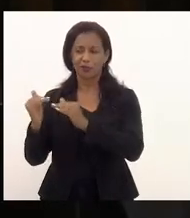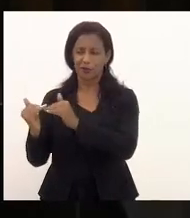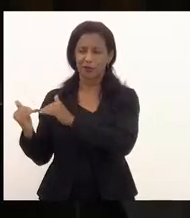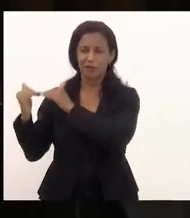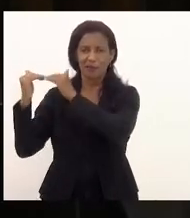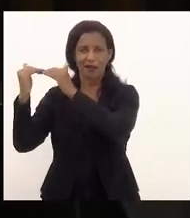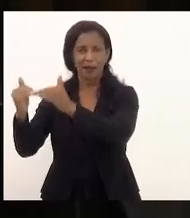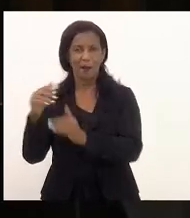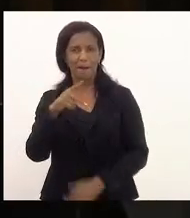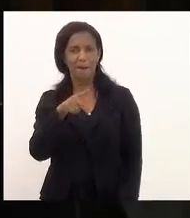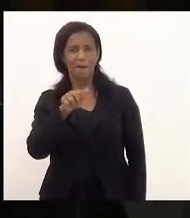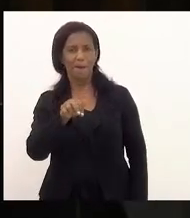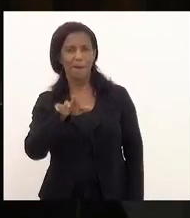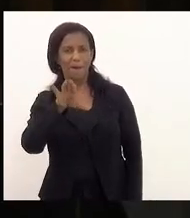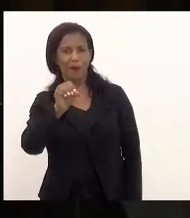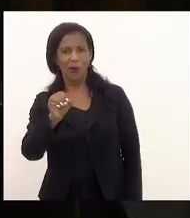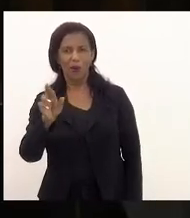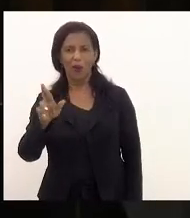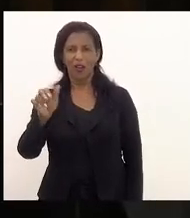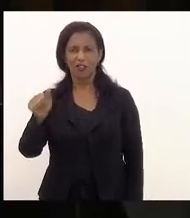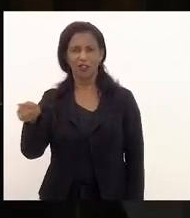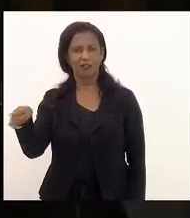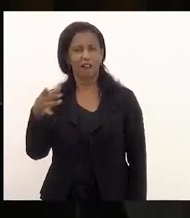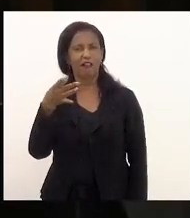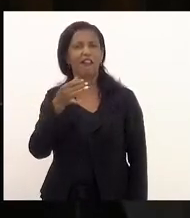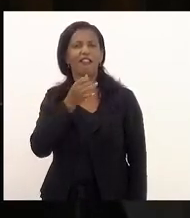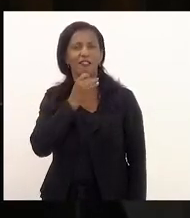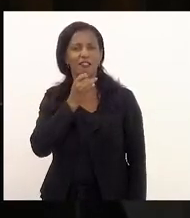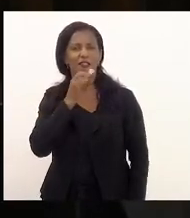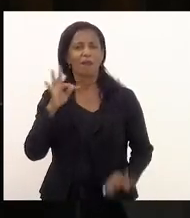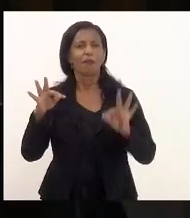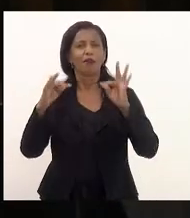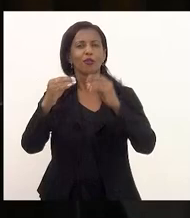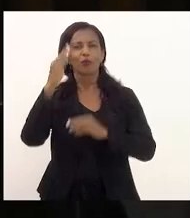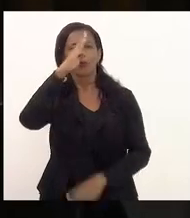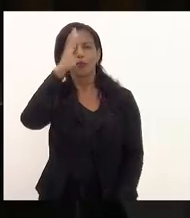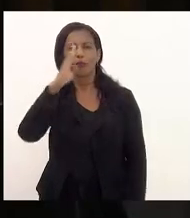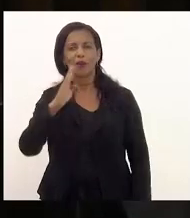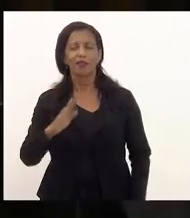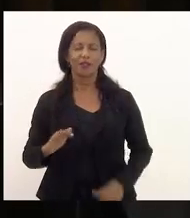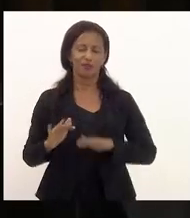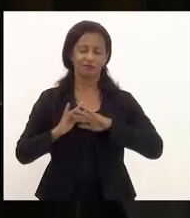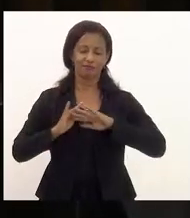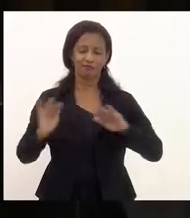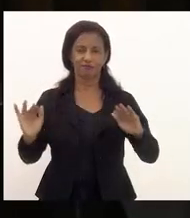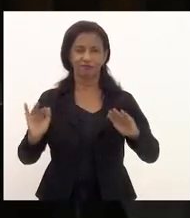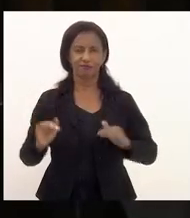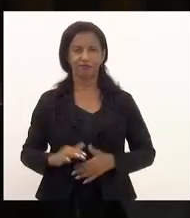Rangel e que sirva de exemplo para todo o Brasil. Sem mais, presidente.